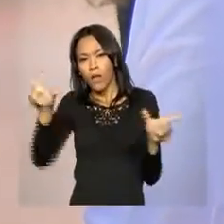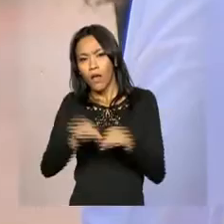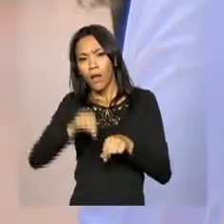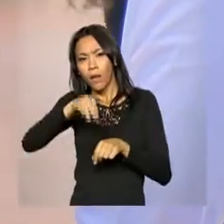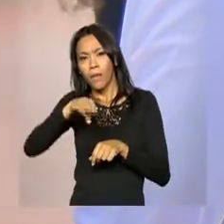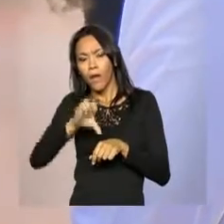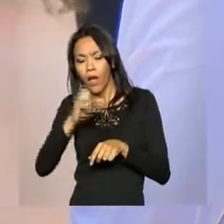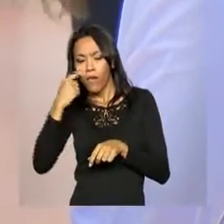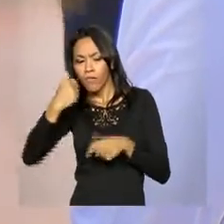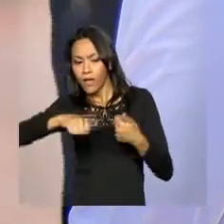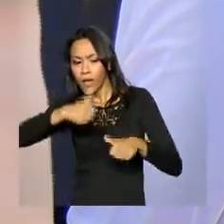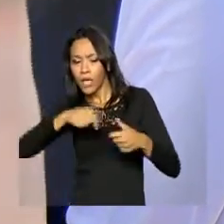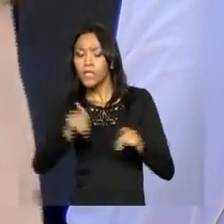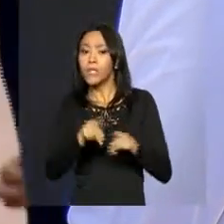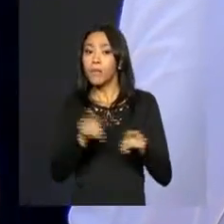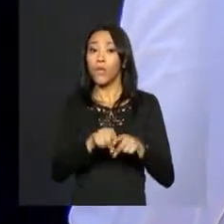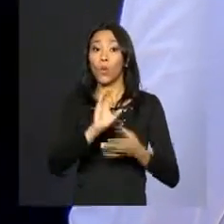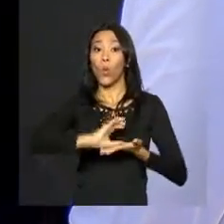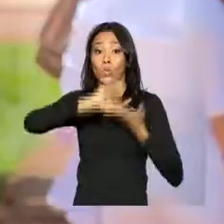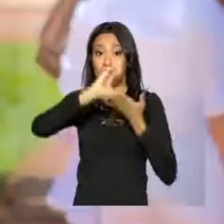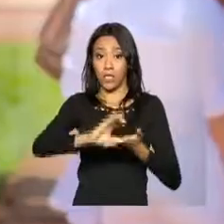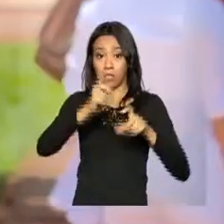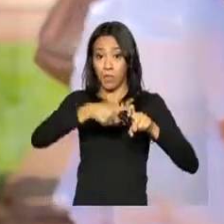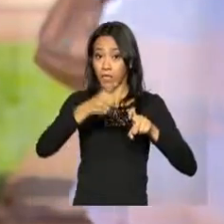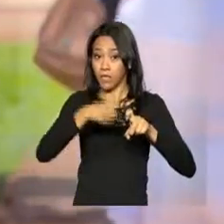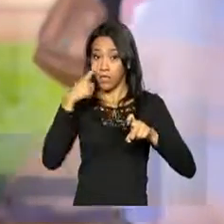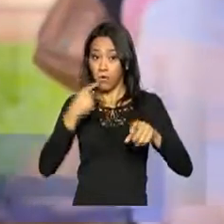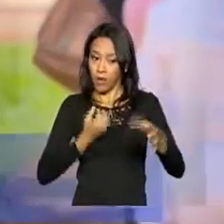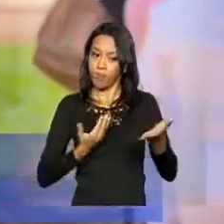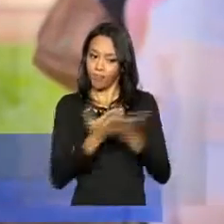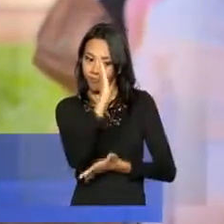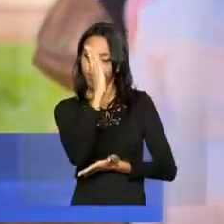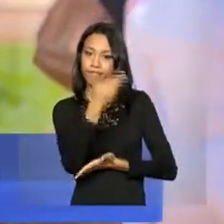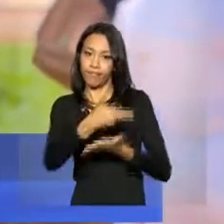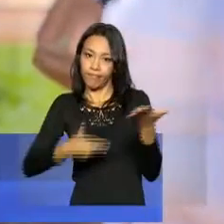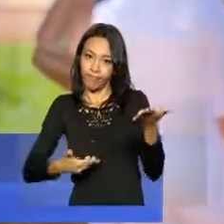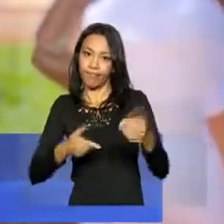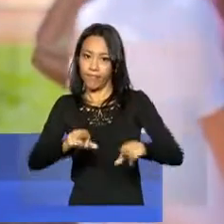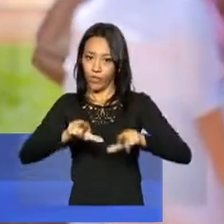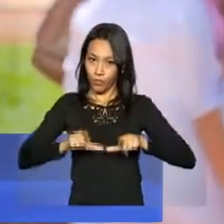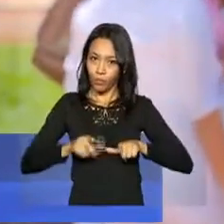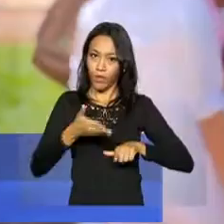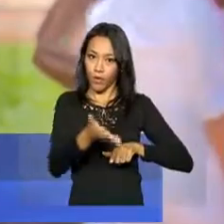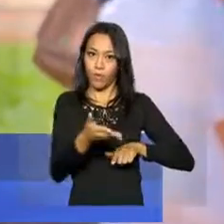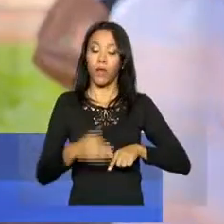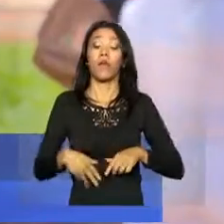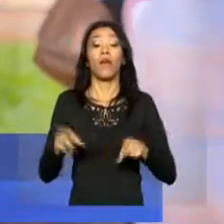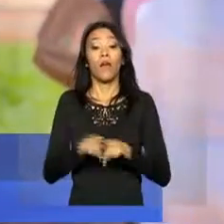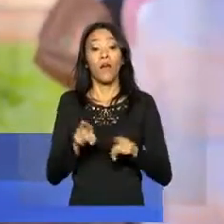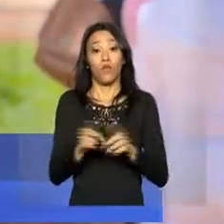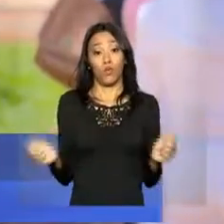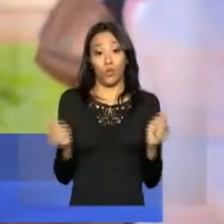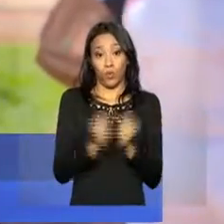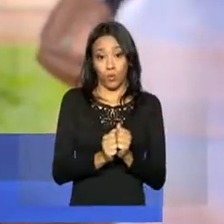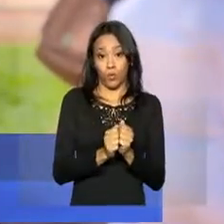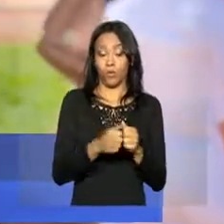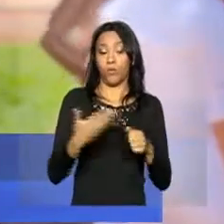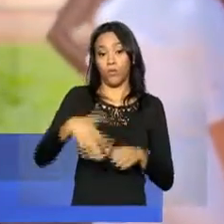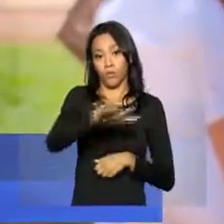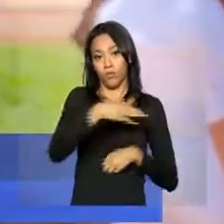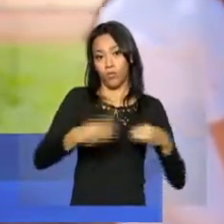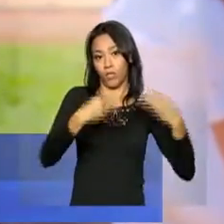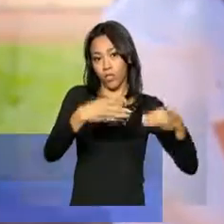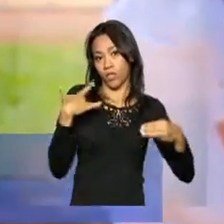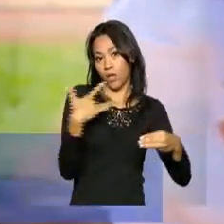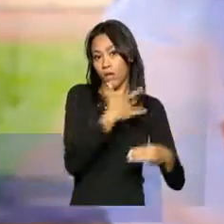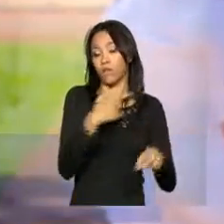Regional de Medicina a autorização de trabalho. O Revalida foi criado pelos Ministérios da Educação e da Saúde para simplificar o